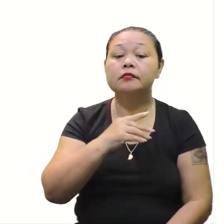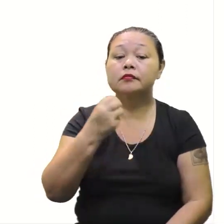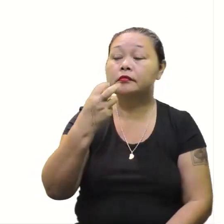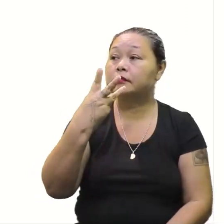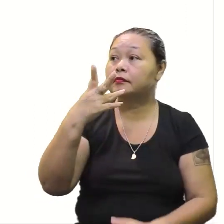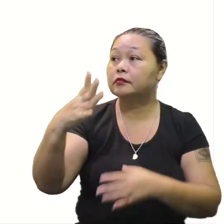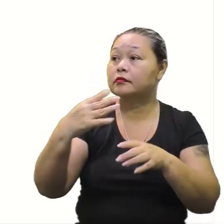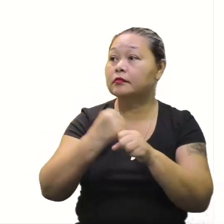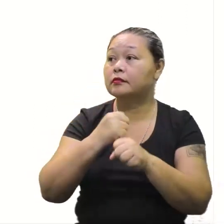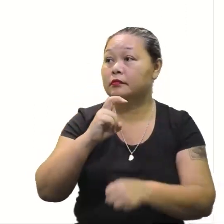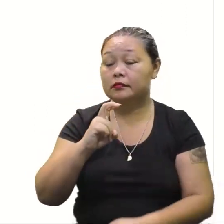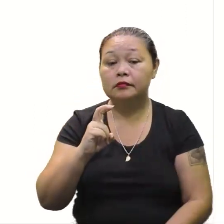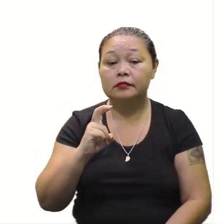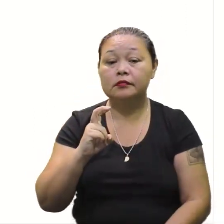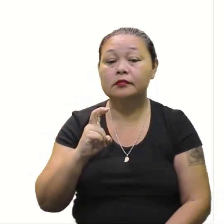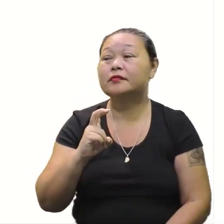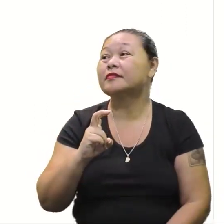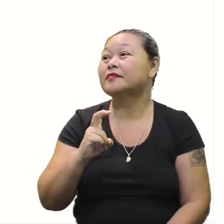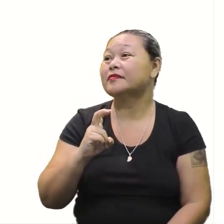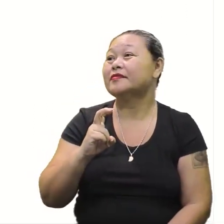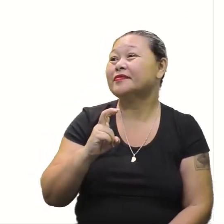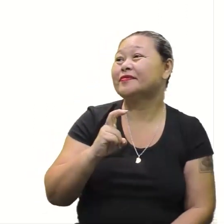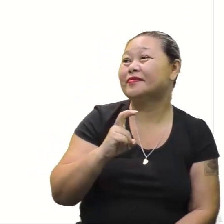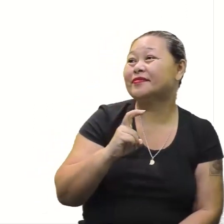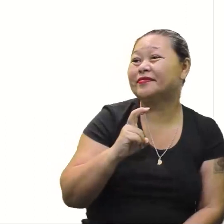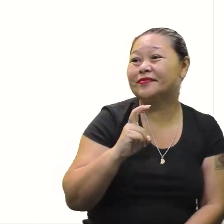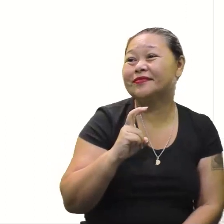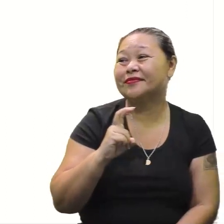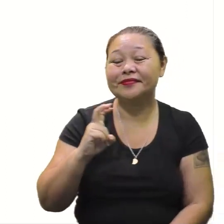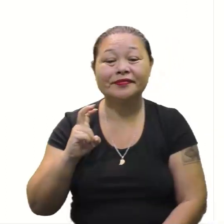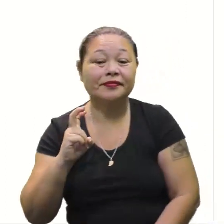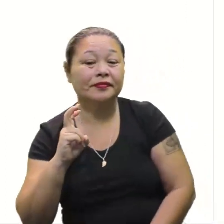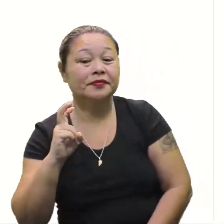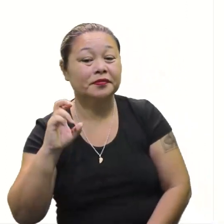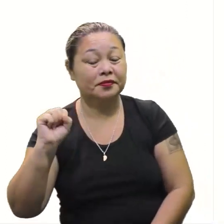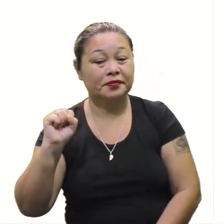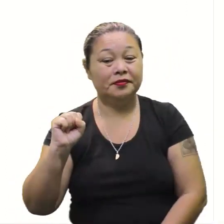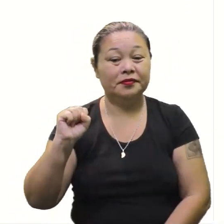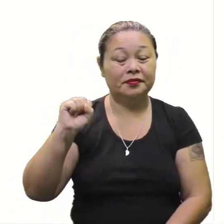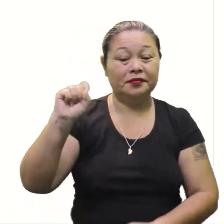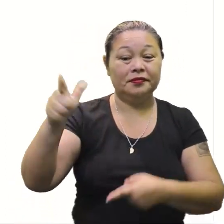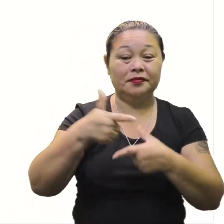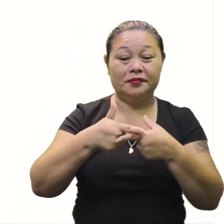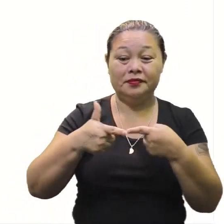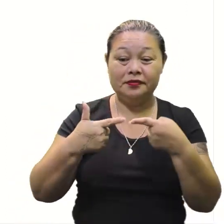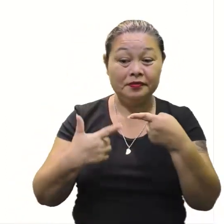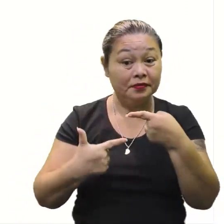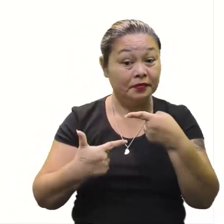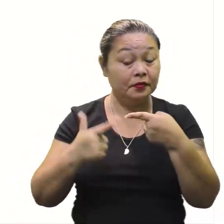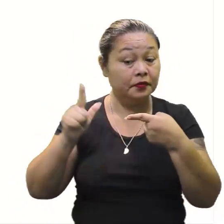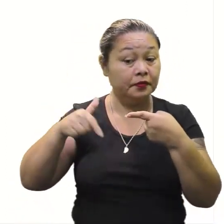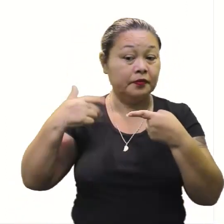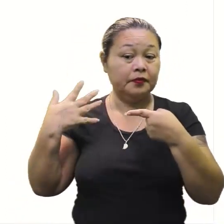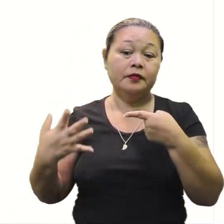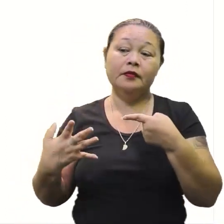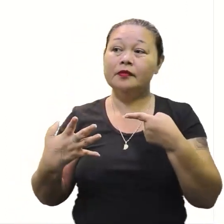mais 5. 3 mais 5. 8, dividido por 2, 4. 3